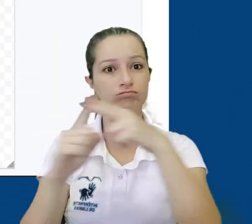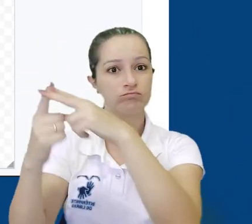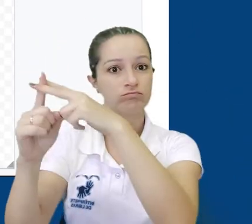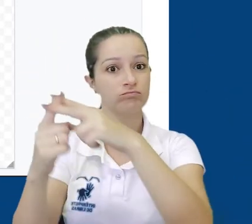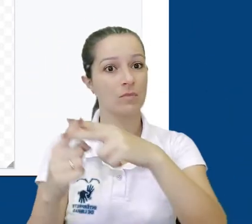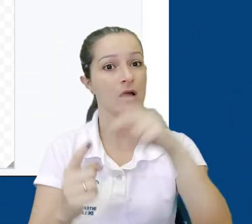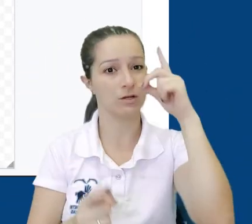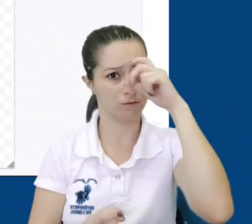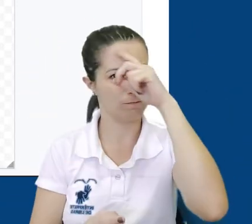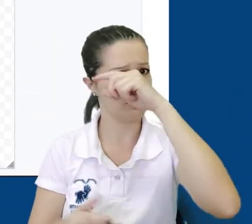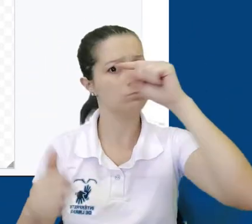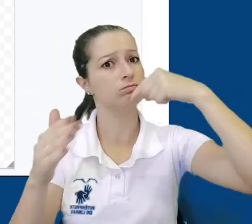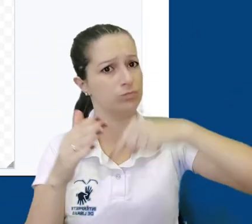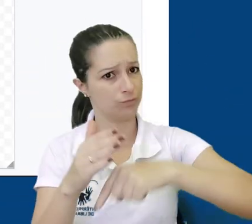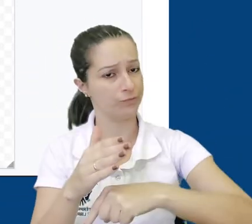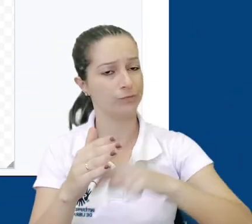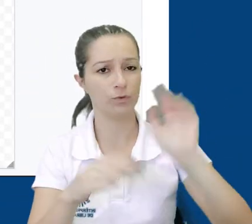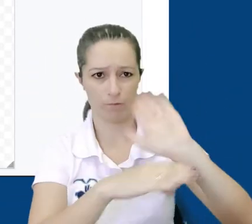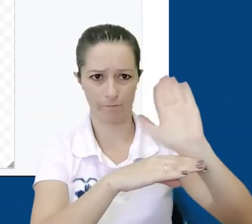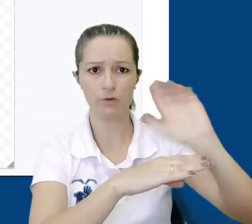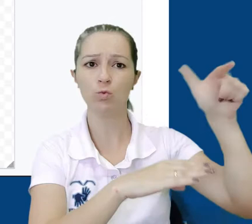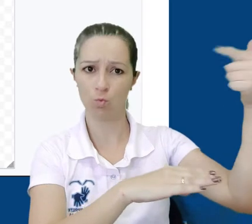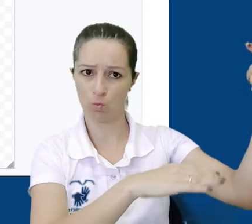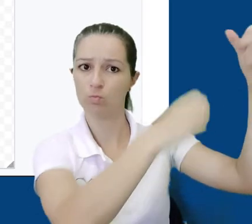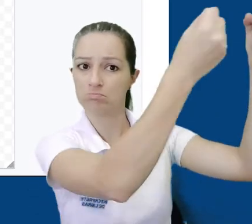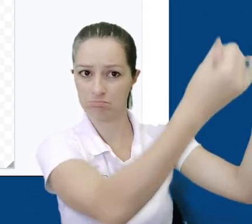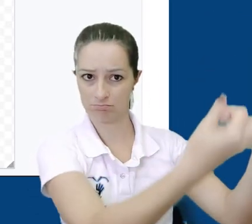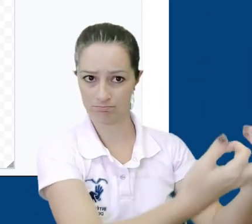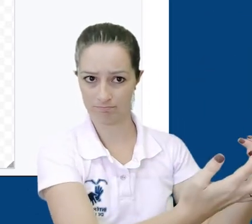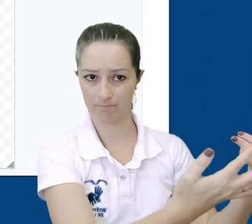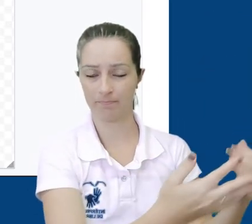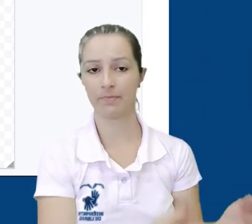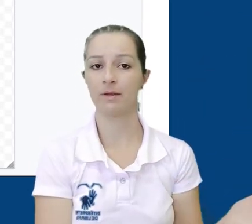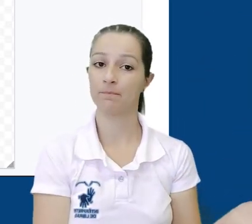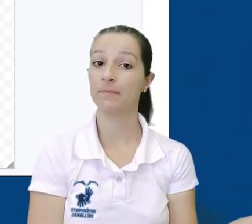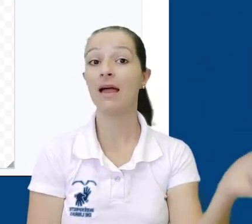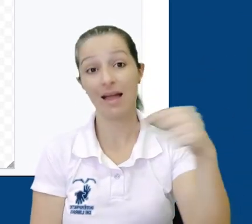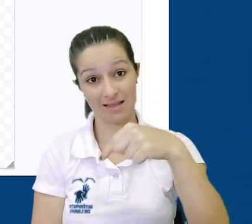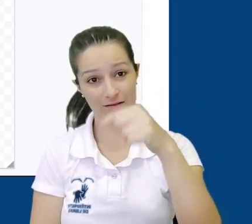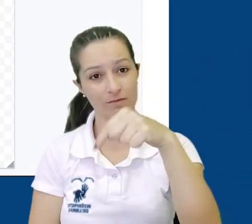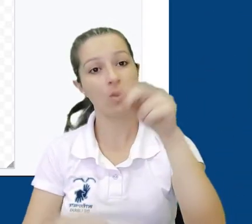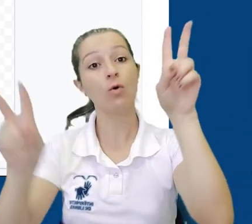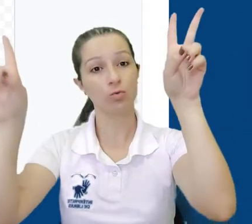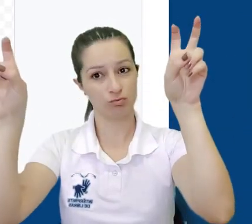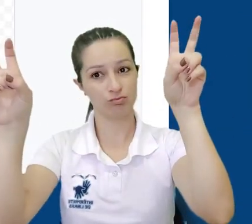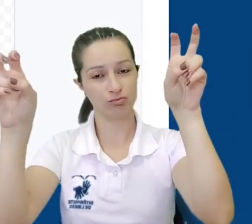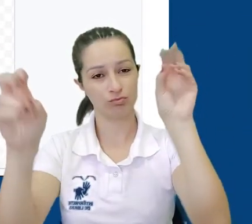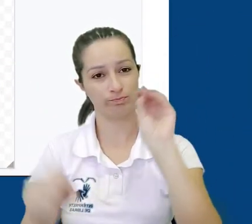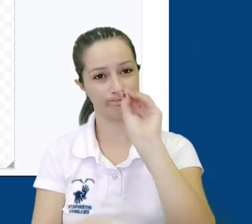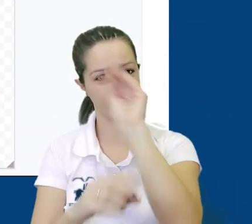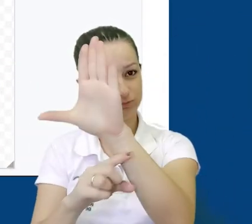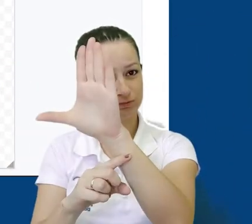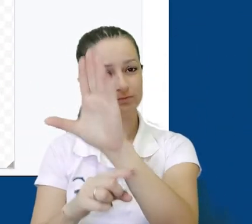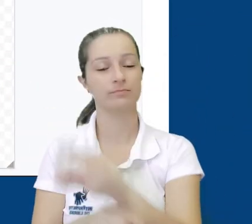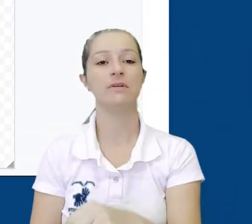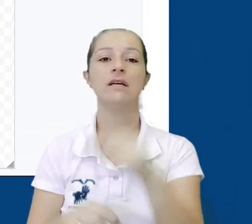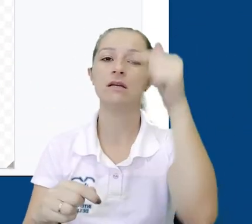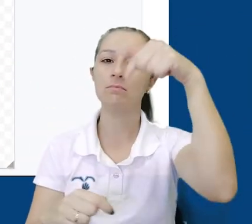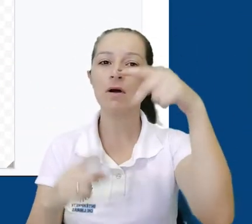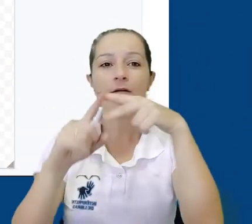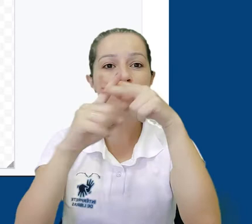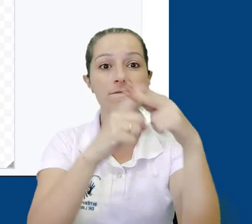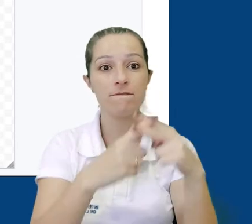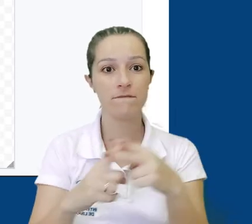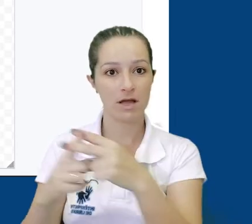trabalharemos em um próximo vídeo. Antes de tudo, vamos colocar um título. Agora sim, vamos às ferramentas. Na barra de